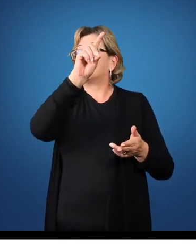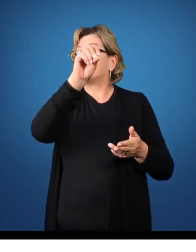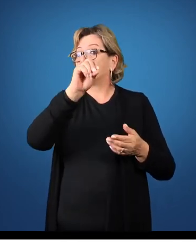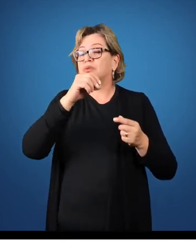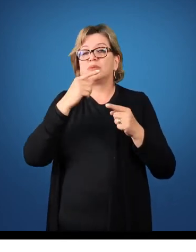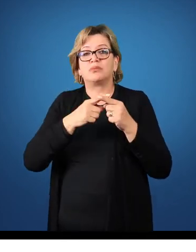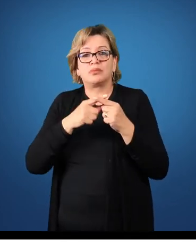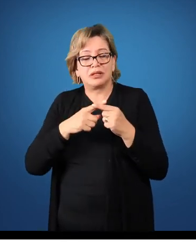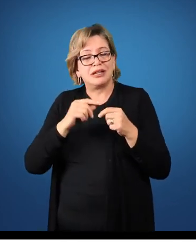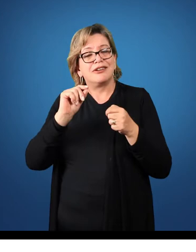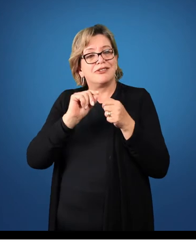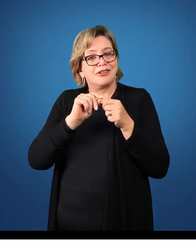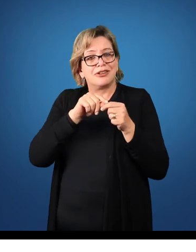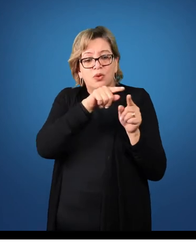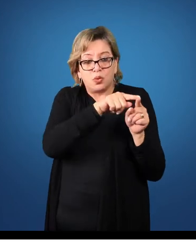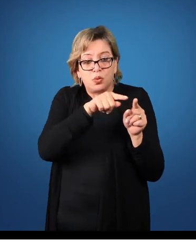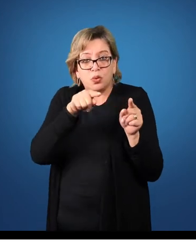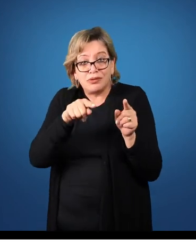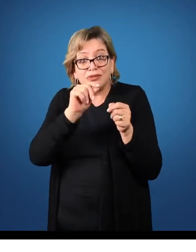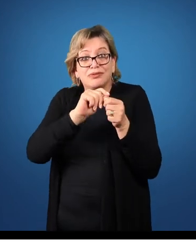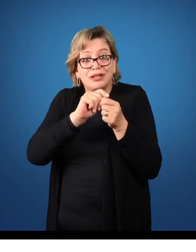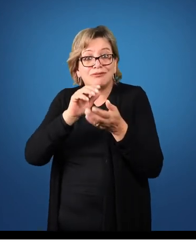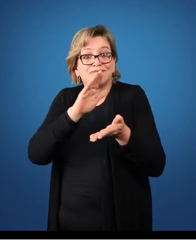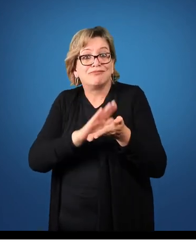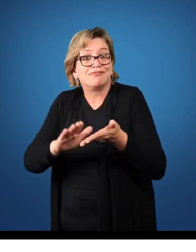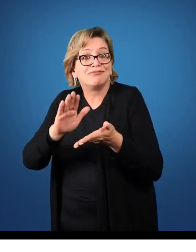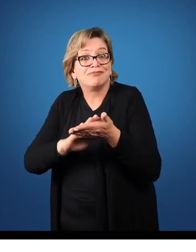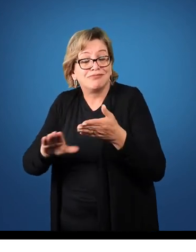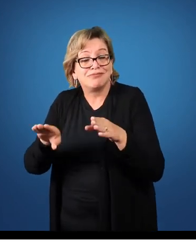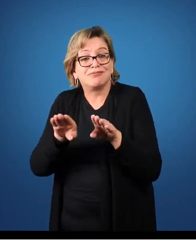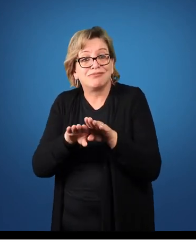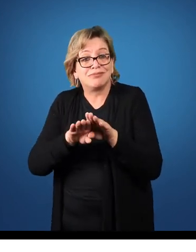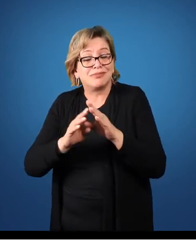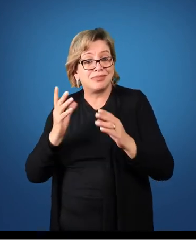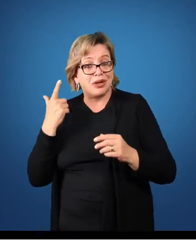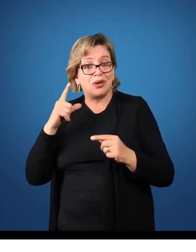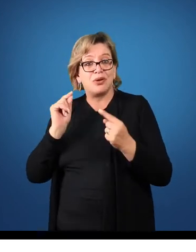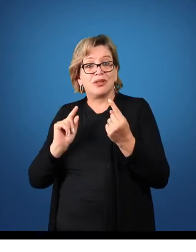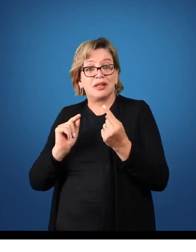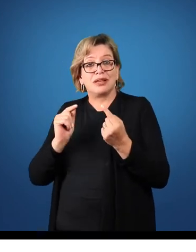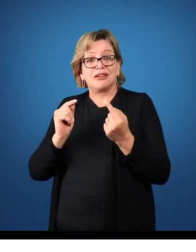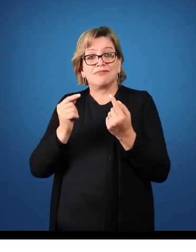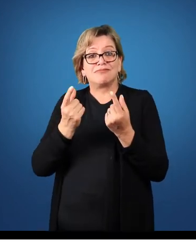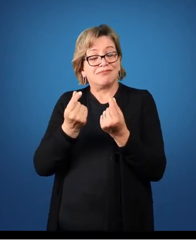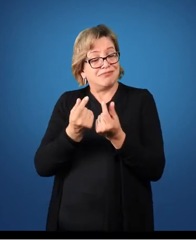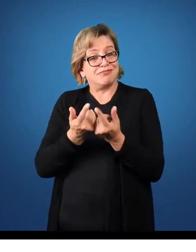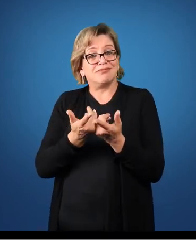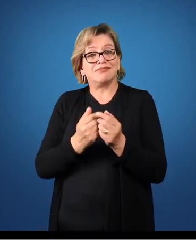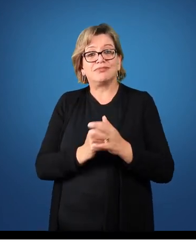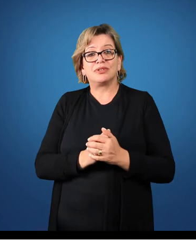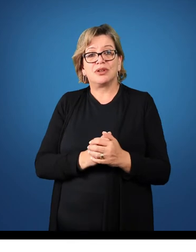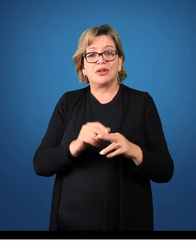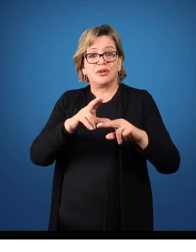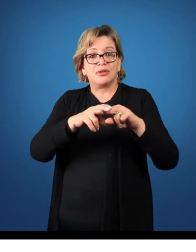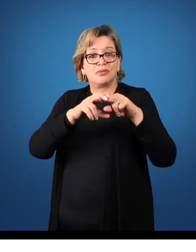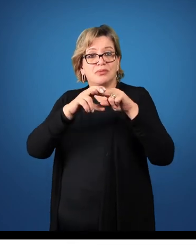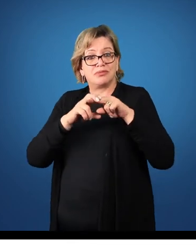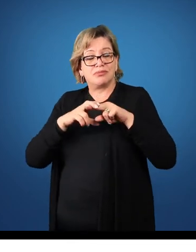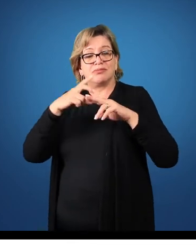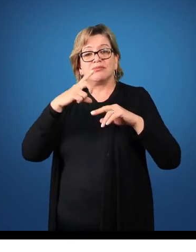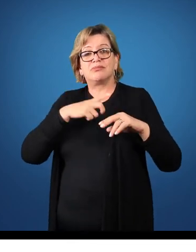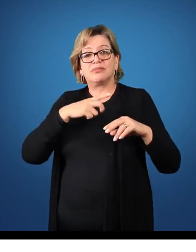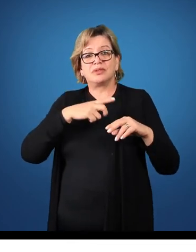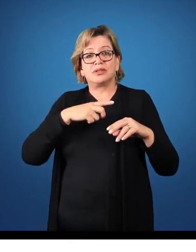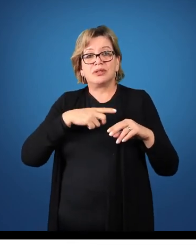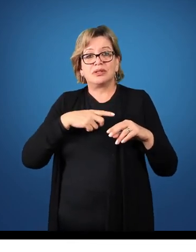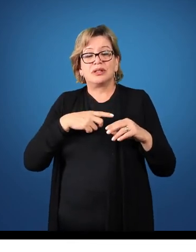foram desempenhadas todas as despesas e custos para se atingir aquela receita. Com isso, eu tenho o quê?